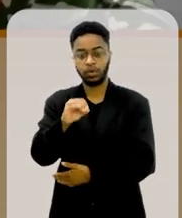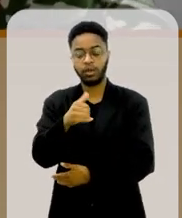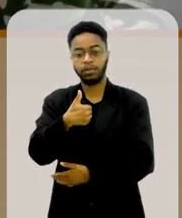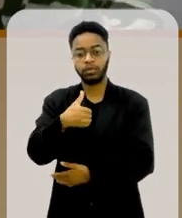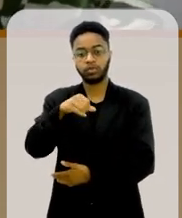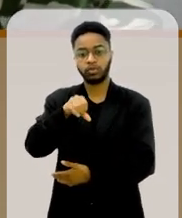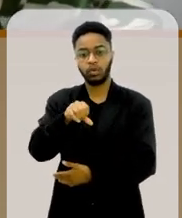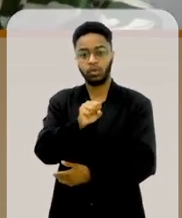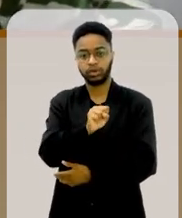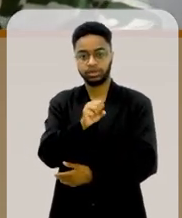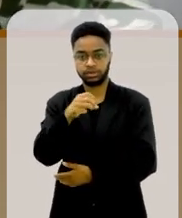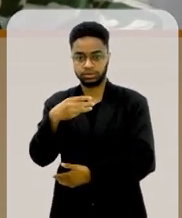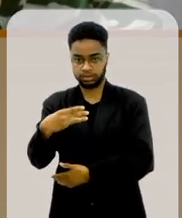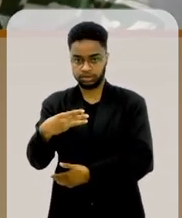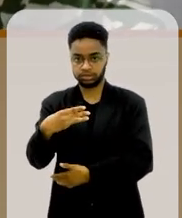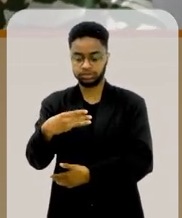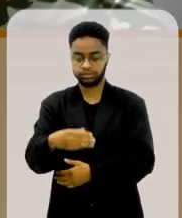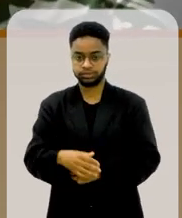1983.